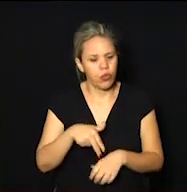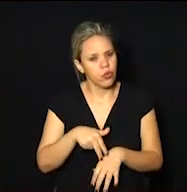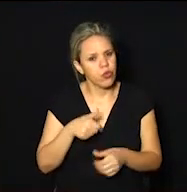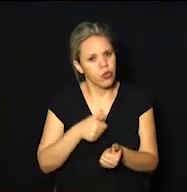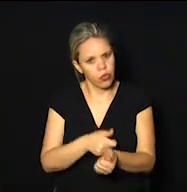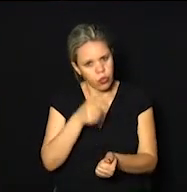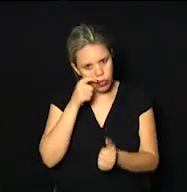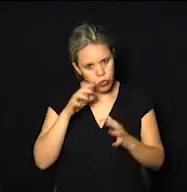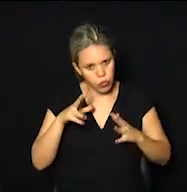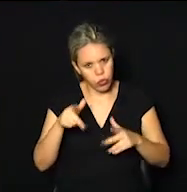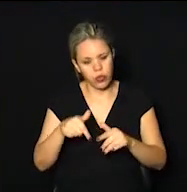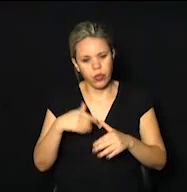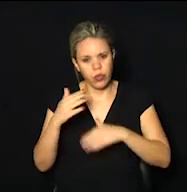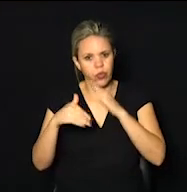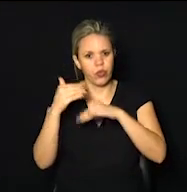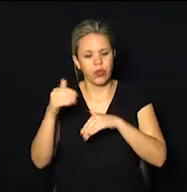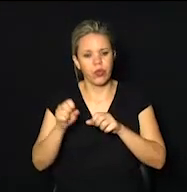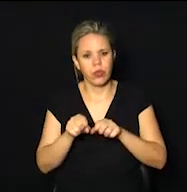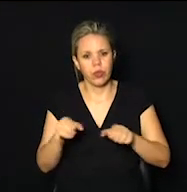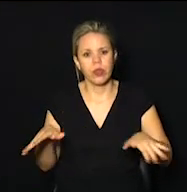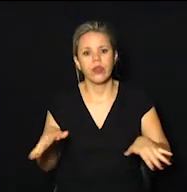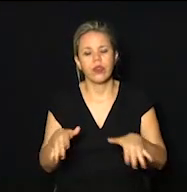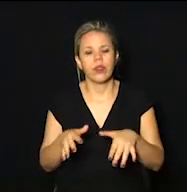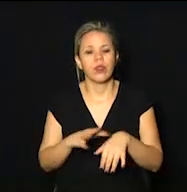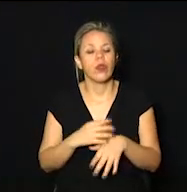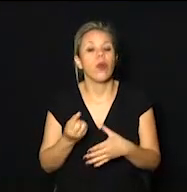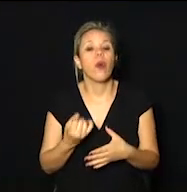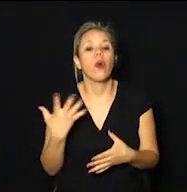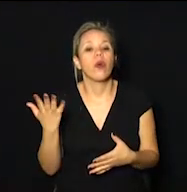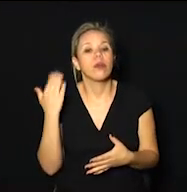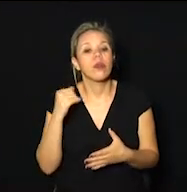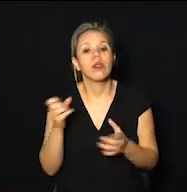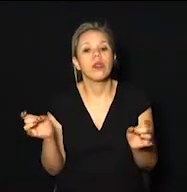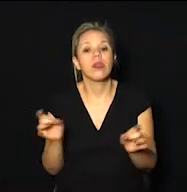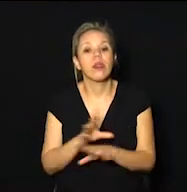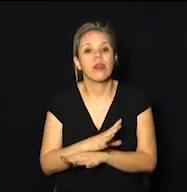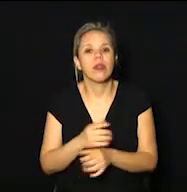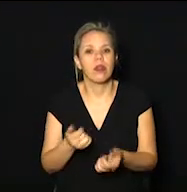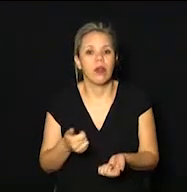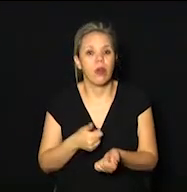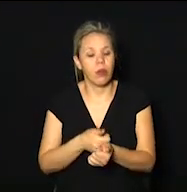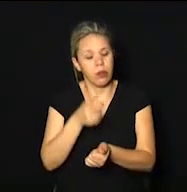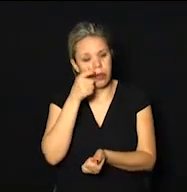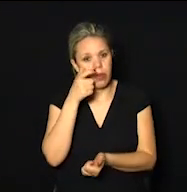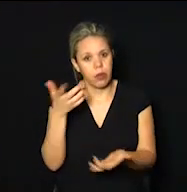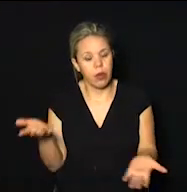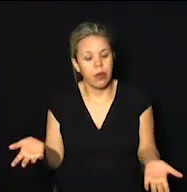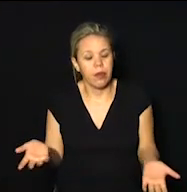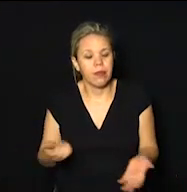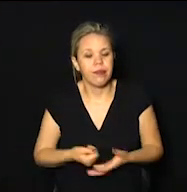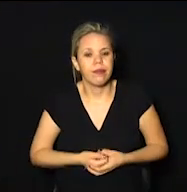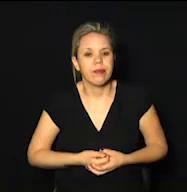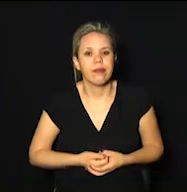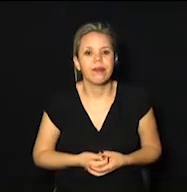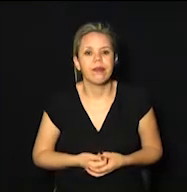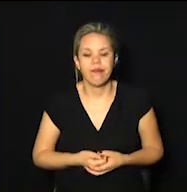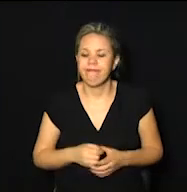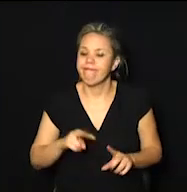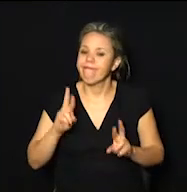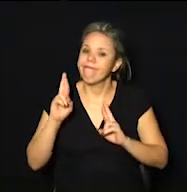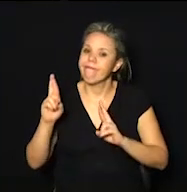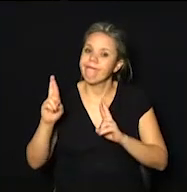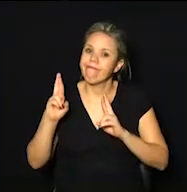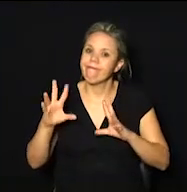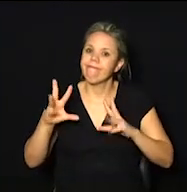acompanhando toda essa evolução da doença, sabendo quando tudo isso vai acompanhando, quando tudo isso vai acabar. É uma esperança